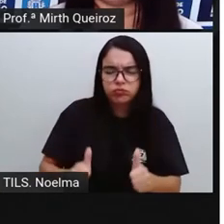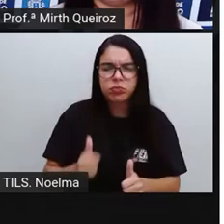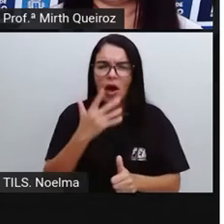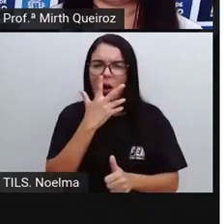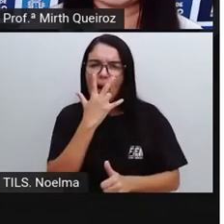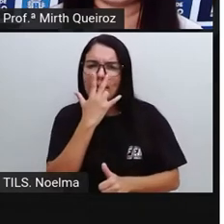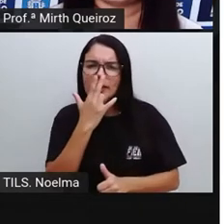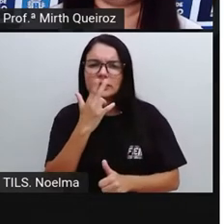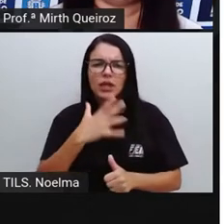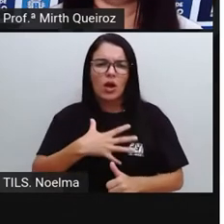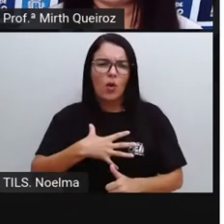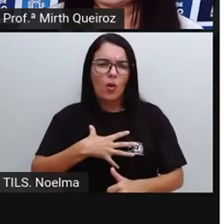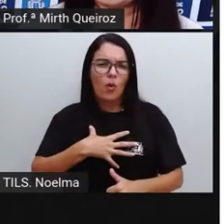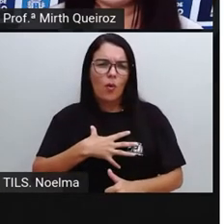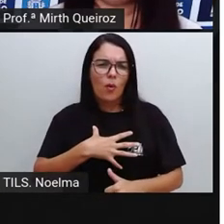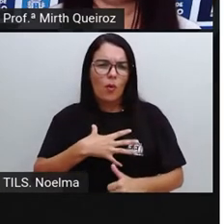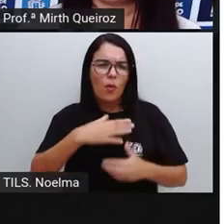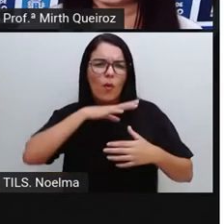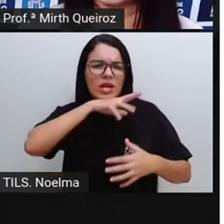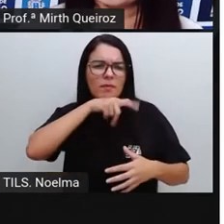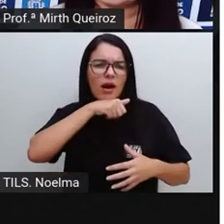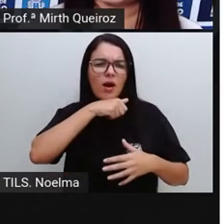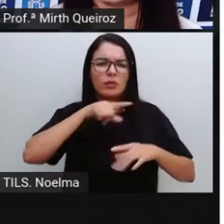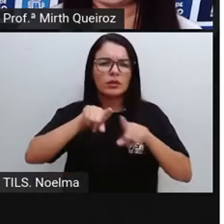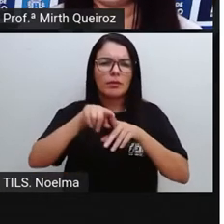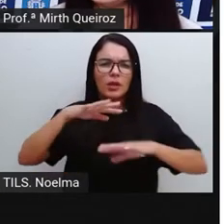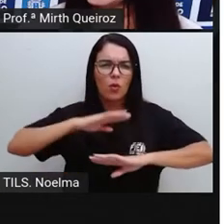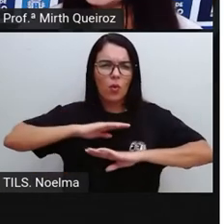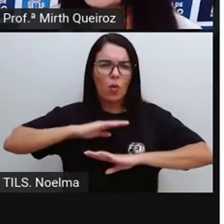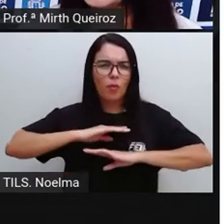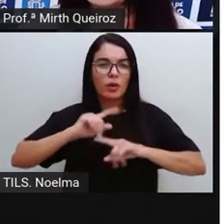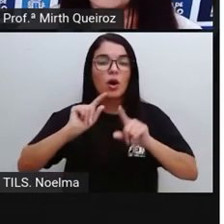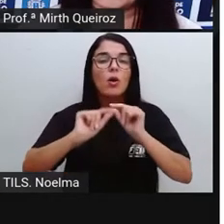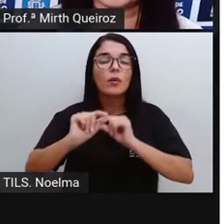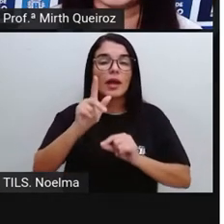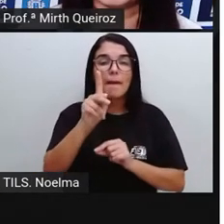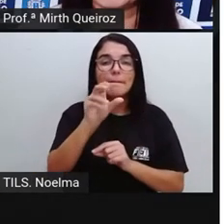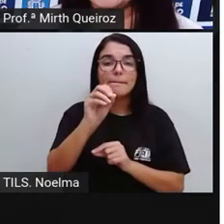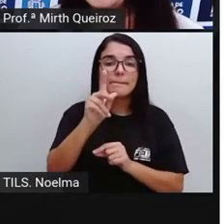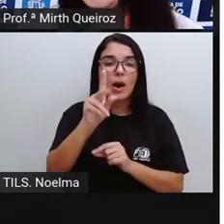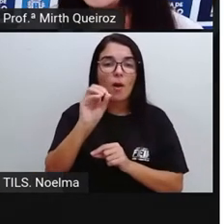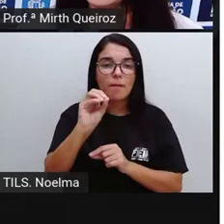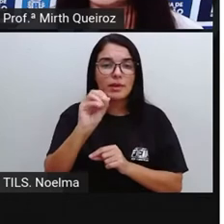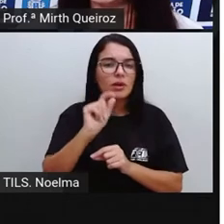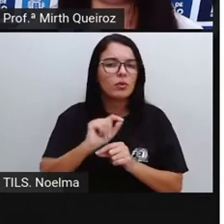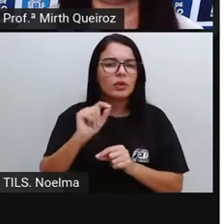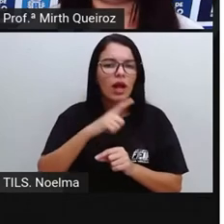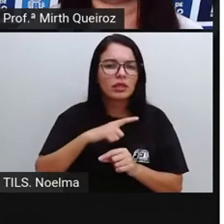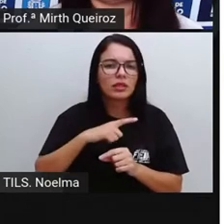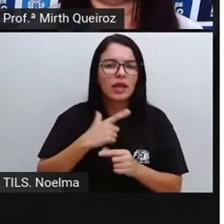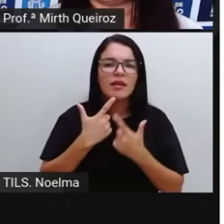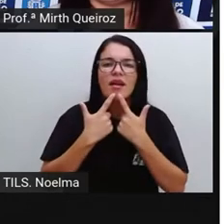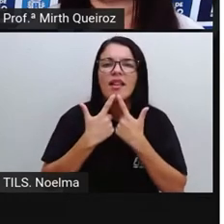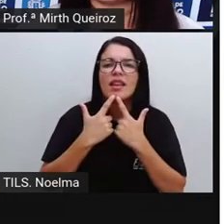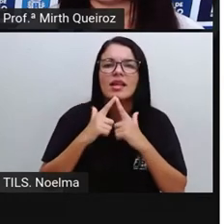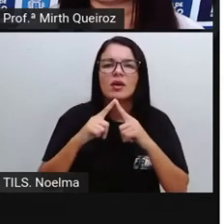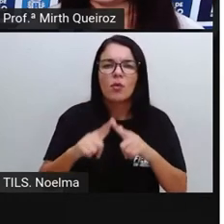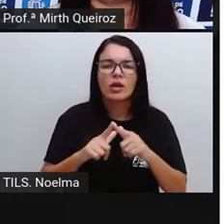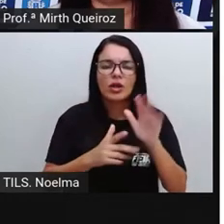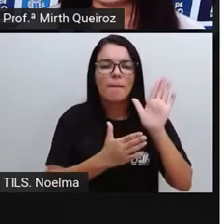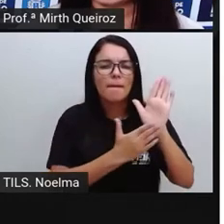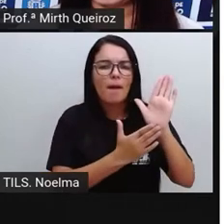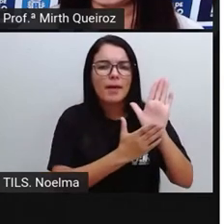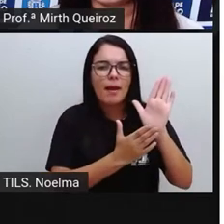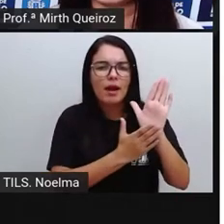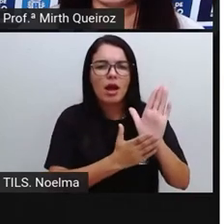linguagem publicitária devido ao uso das cores, né? Muitas cores fortes, né? É colorida, as obras